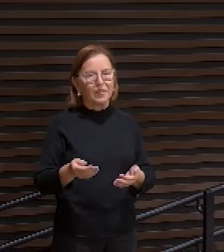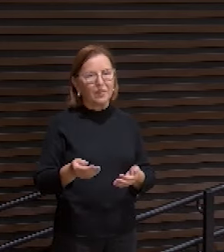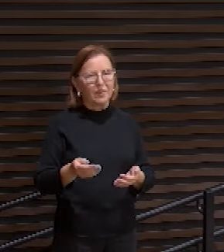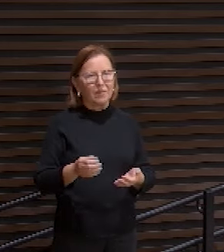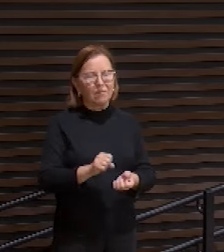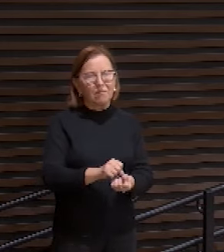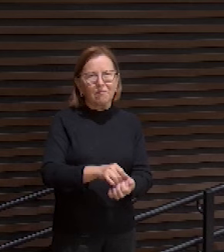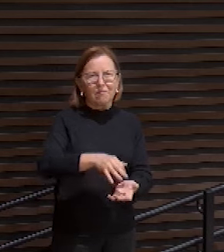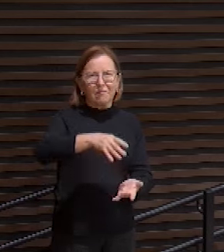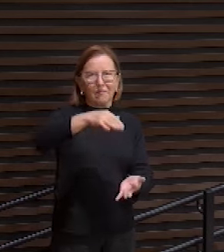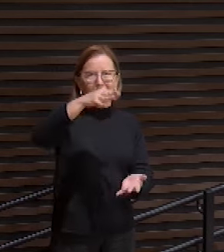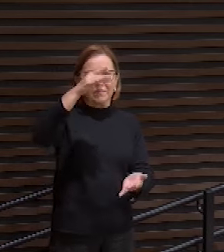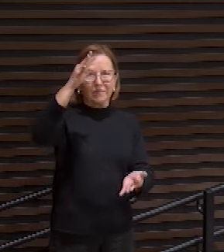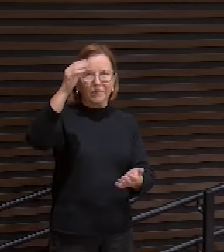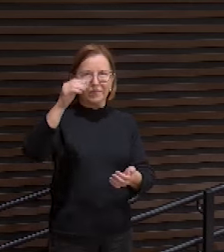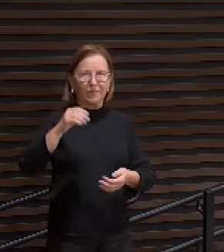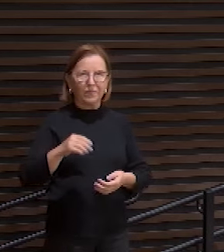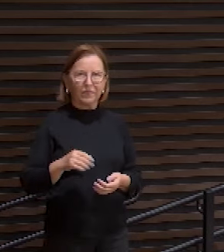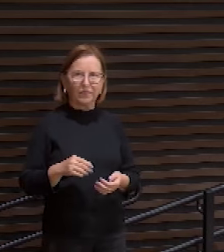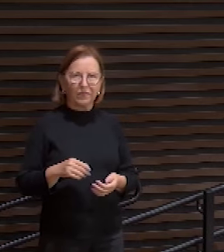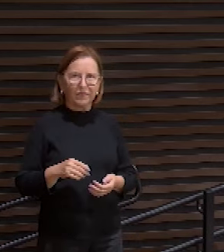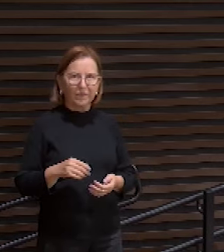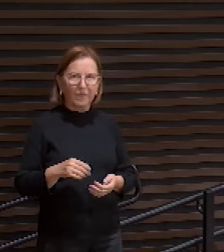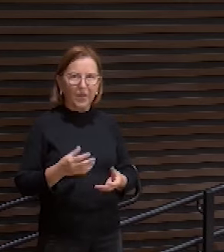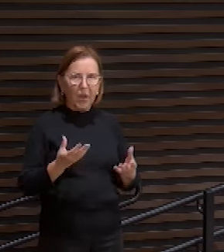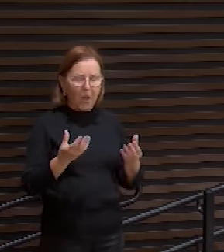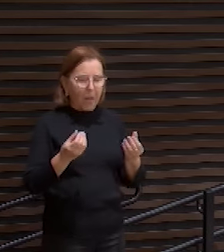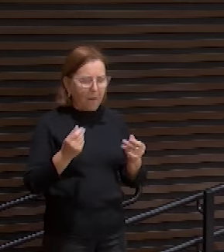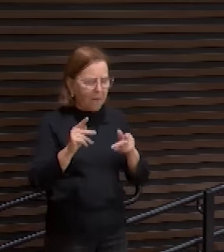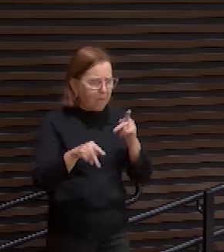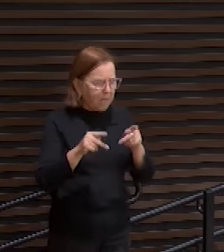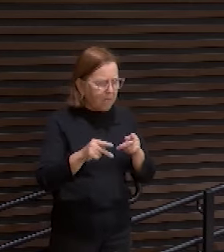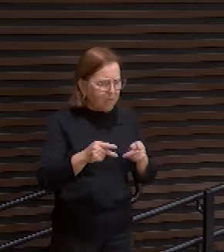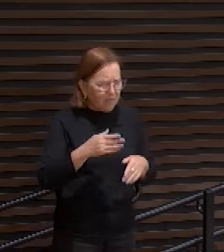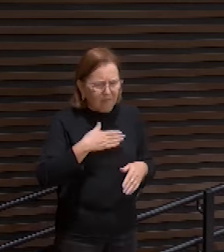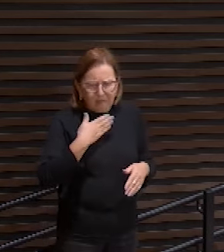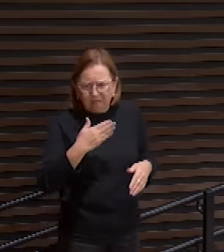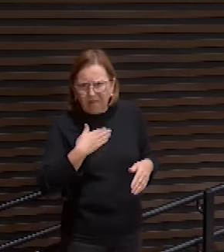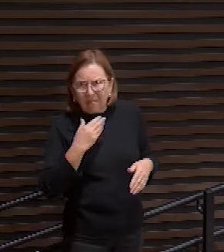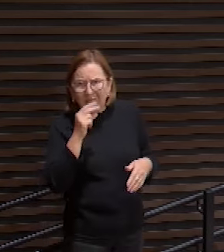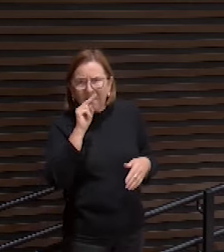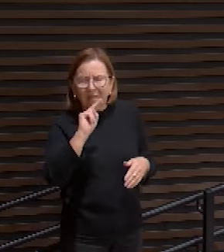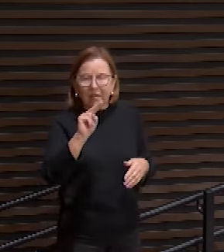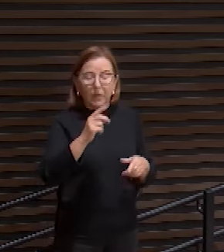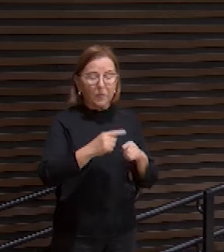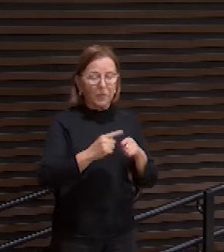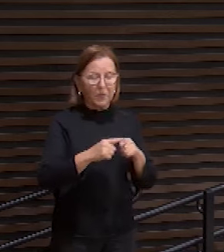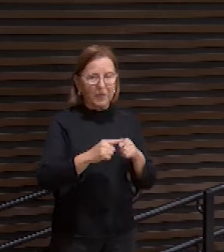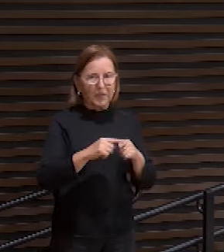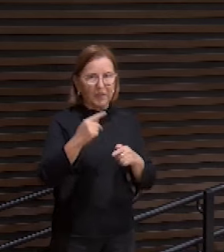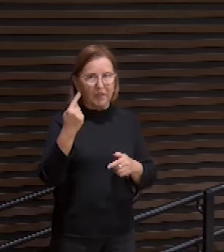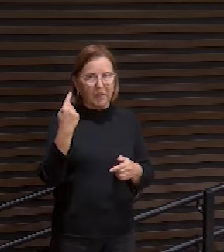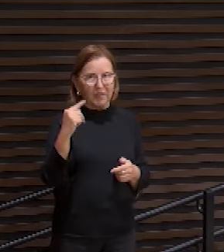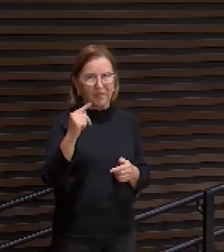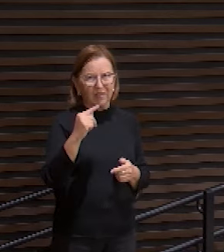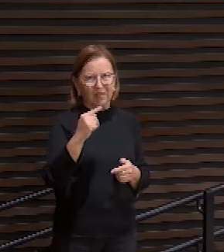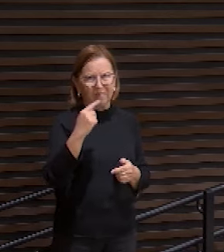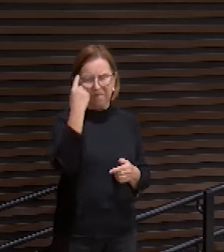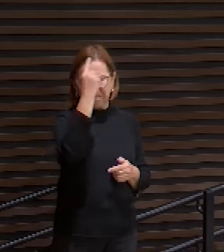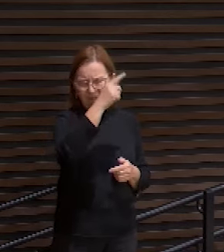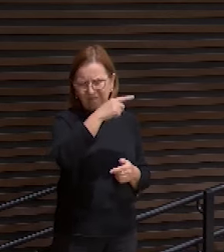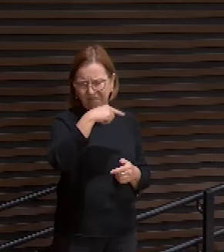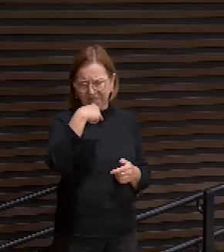sublime. Como pasmaram muitos à vista dele, pois o seu aspecto estava muito